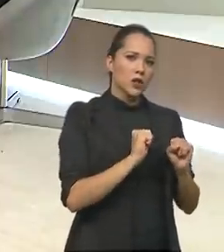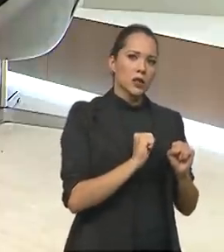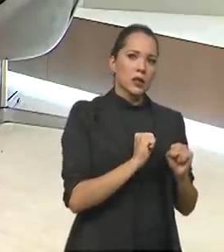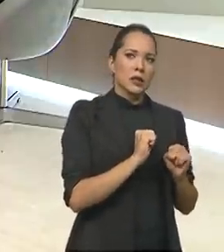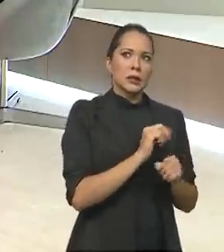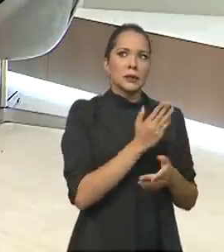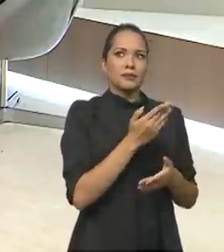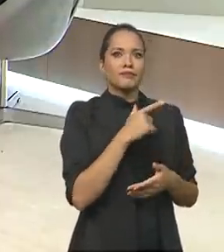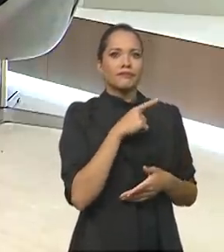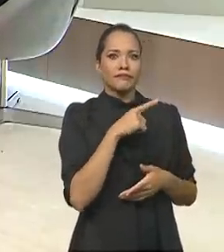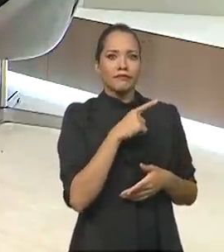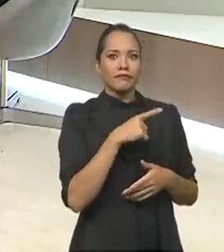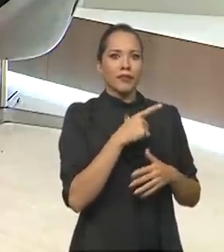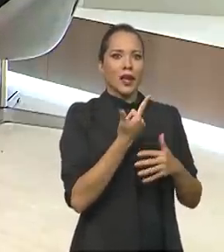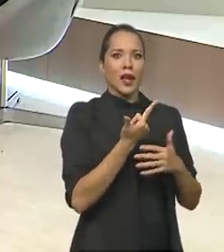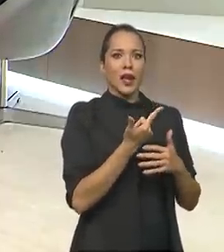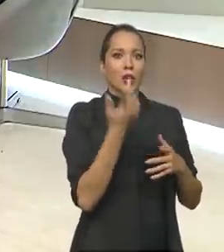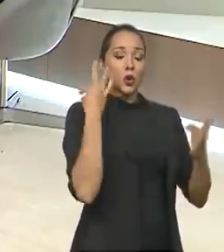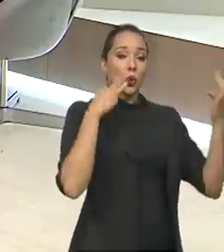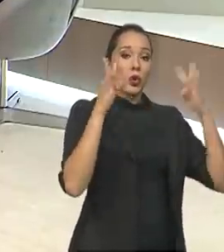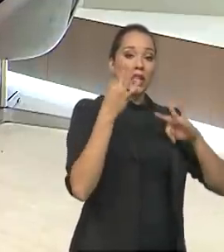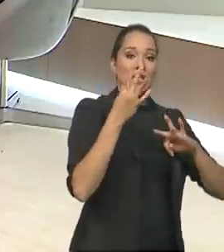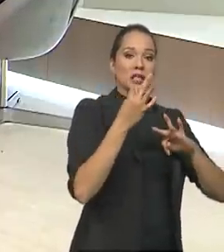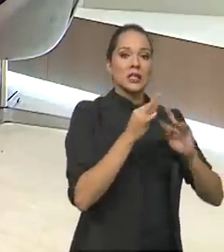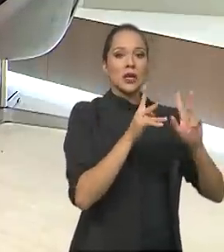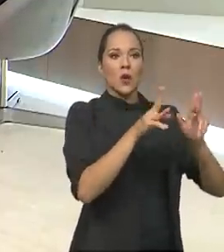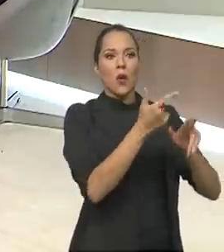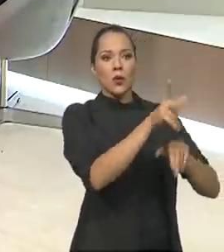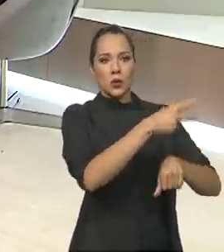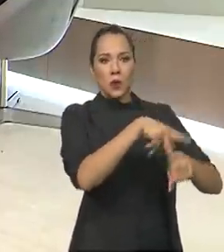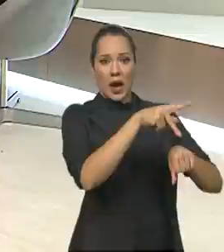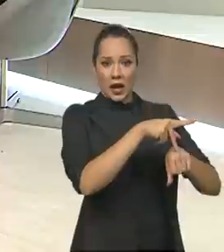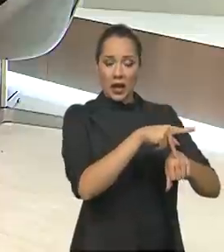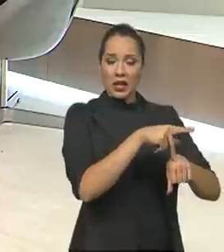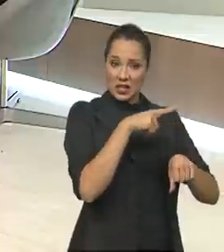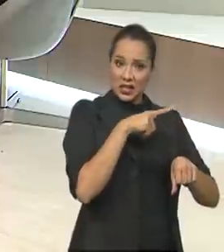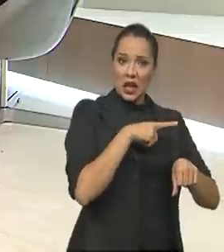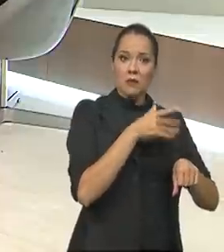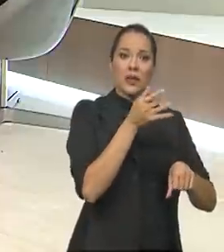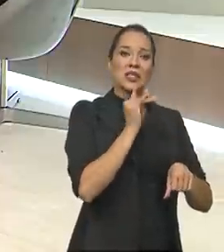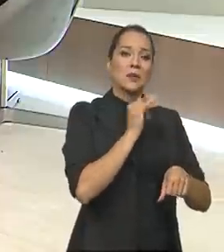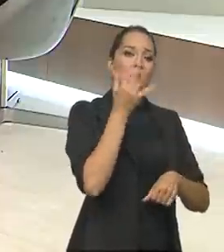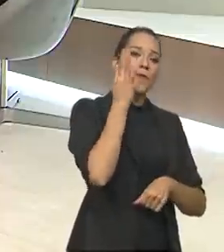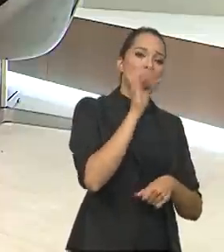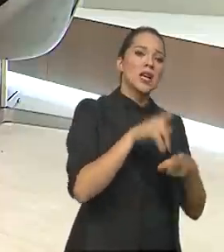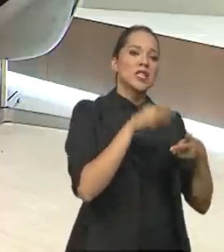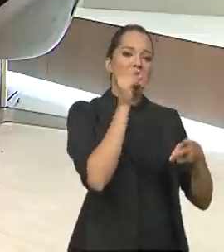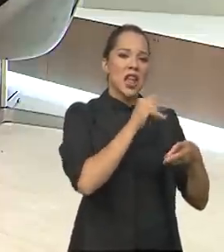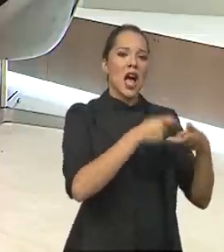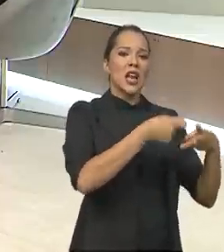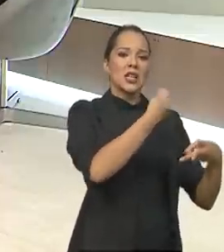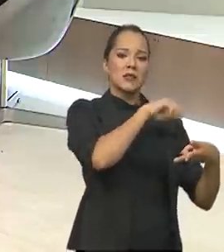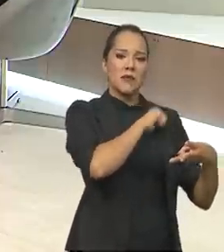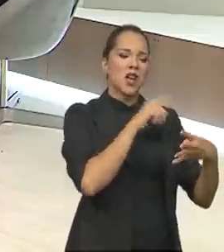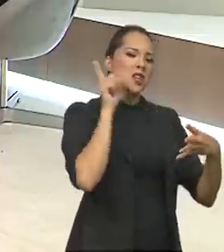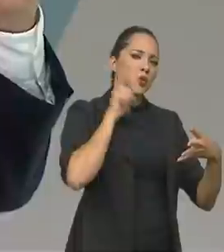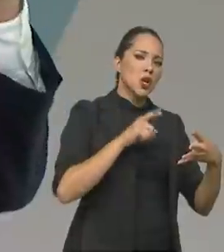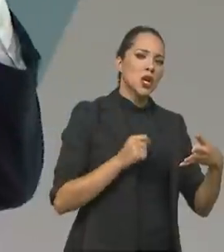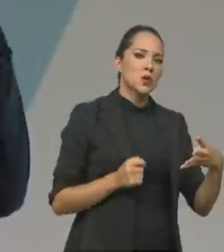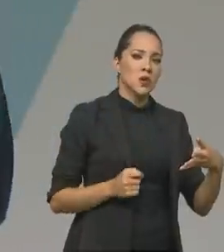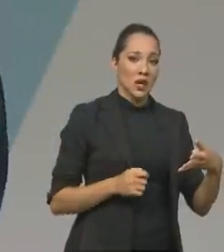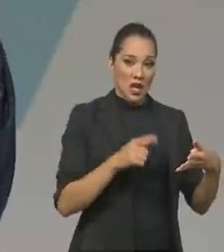um dia a ter os níveis de turistas estrangeiros que alguns países consolidados têm, como França, Itália, Espanha, Estados Unidos.